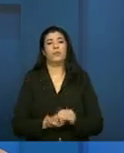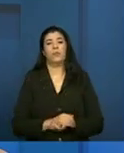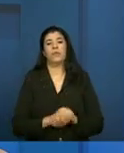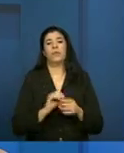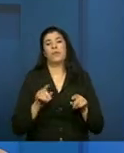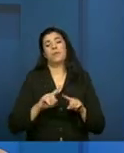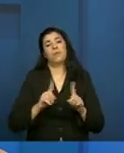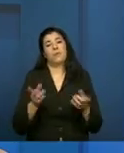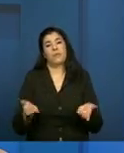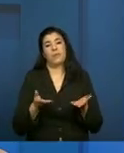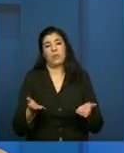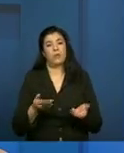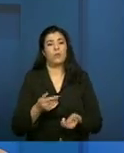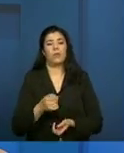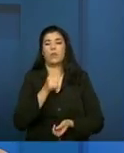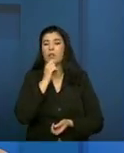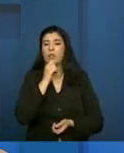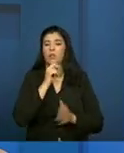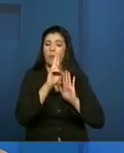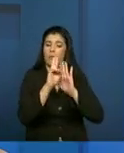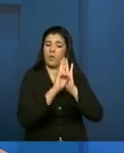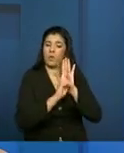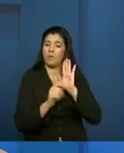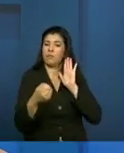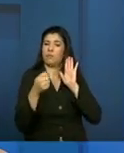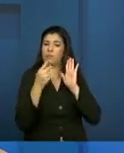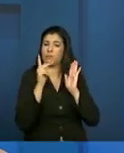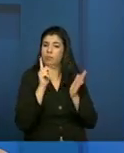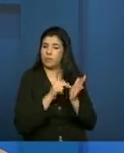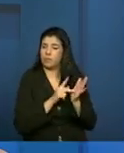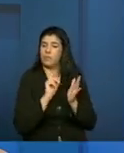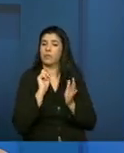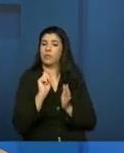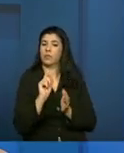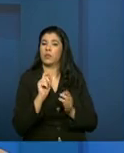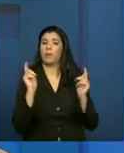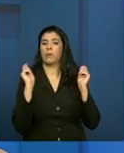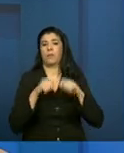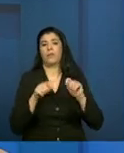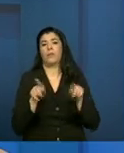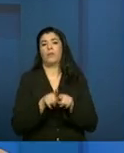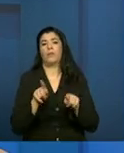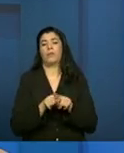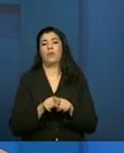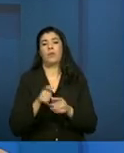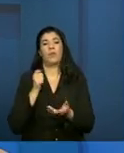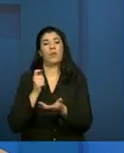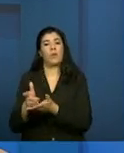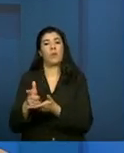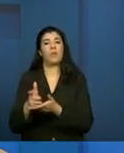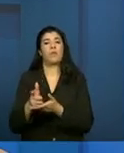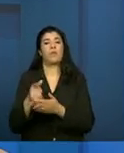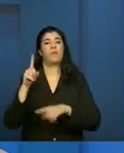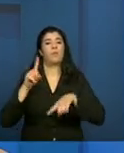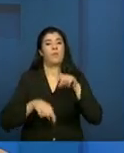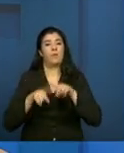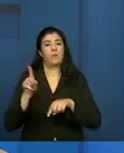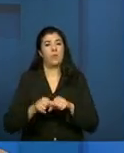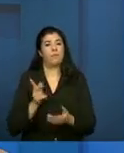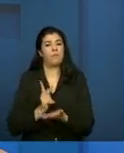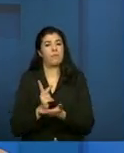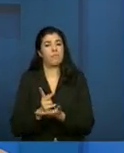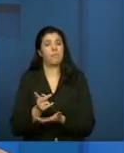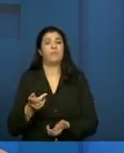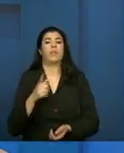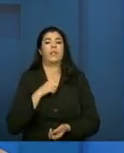Entretanto, até agora, gente ainda não regulamentou a possibilidade de aquisição de material permanente.